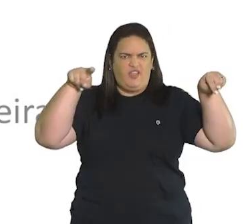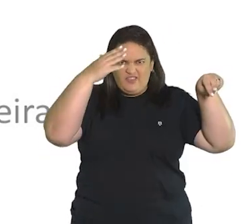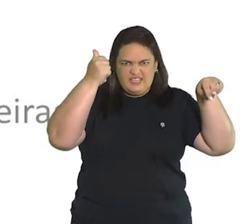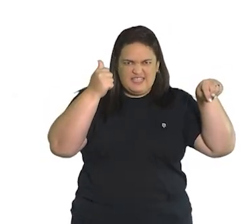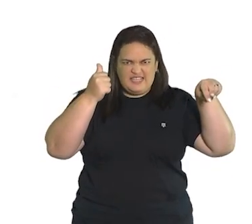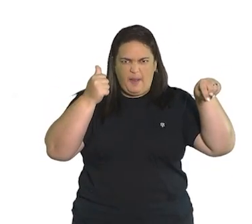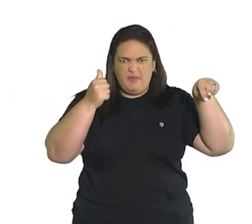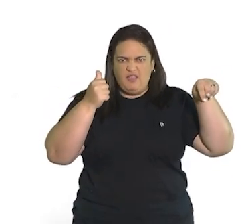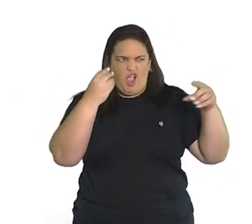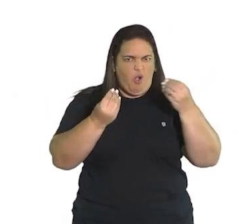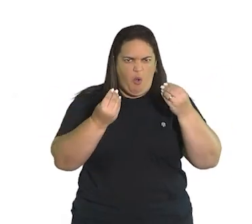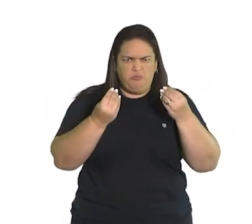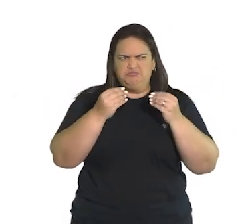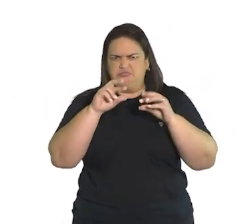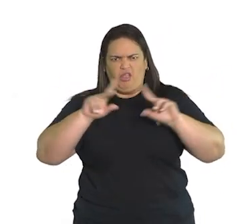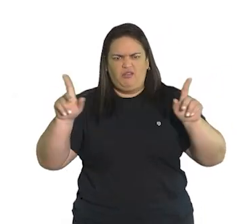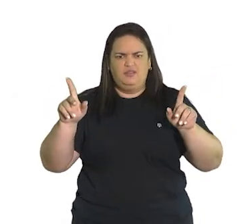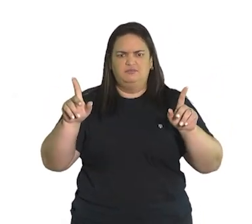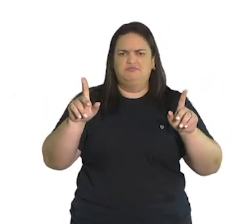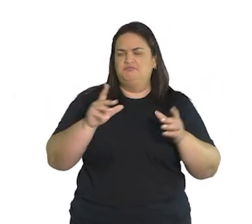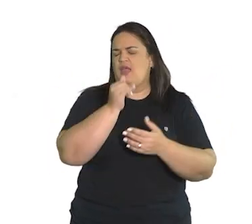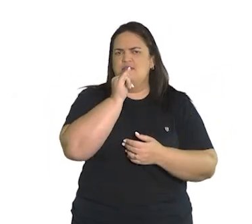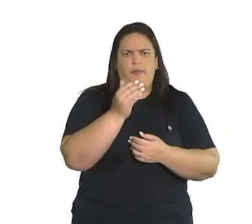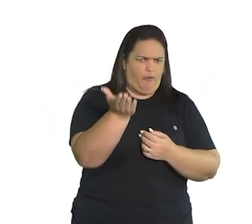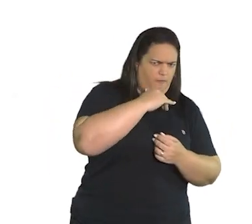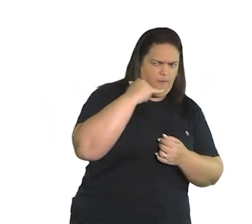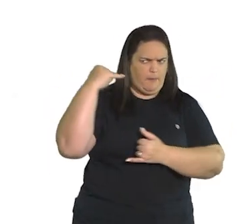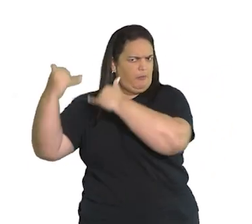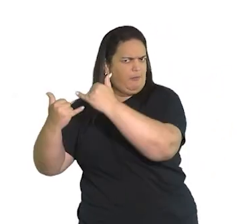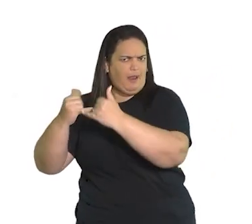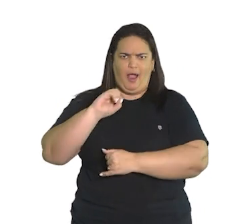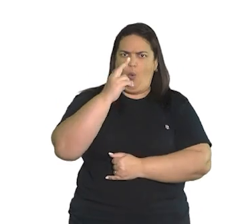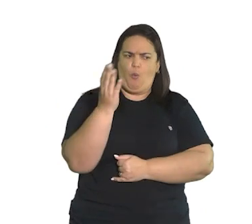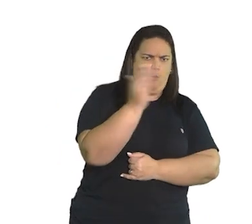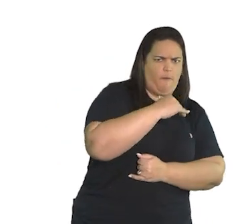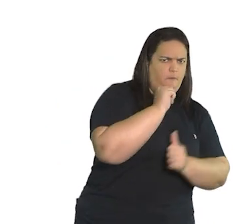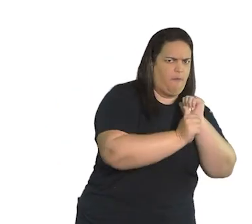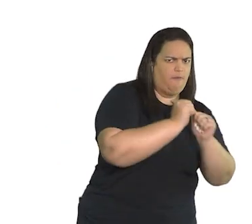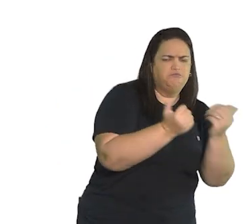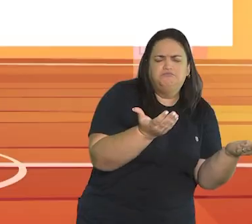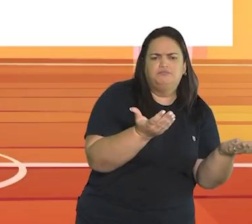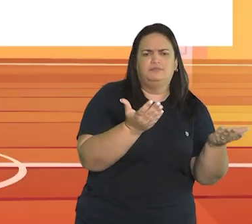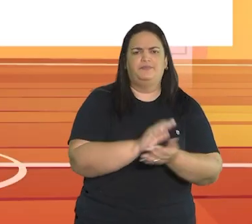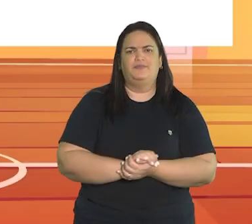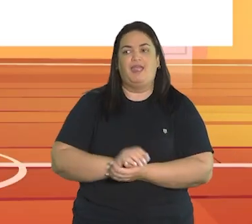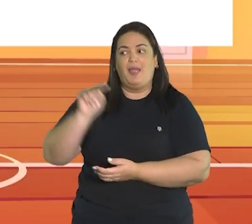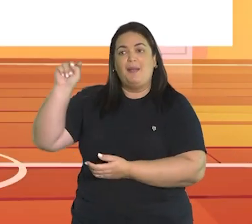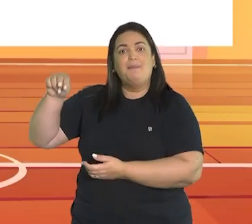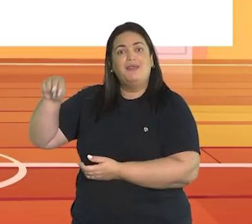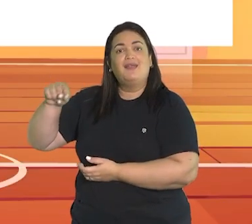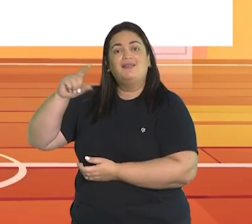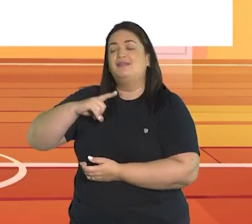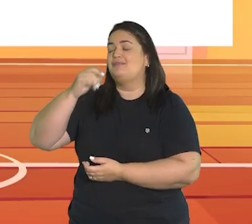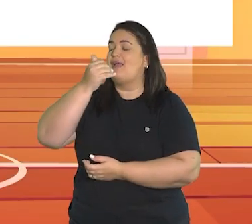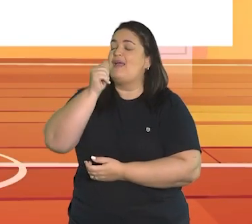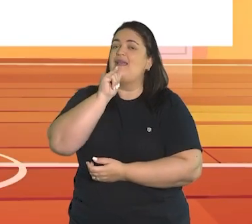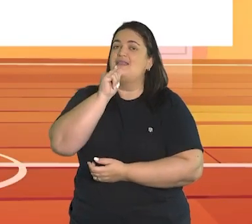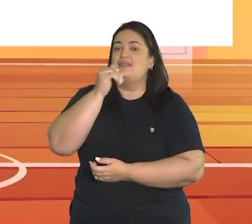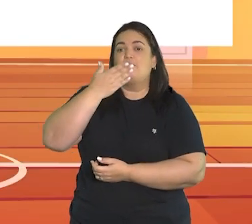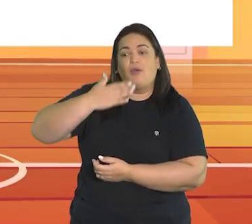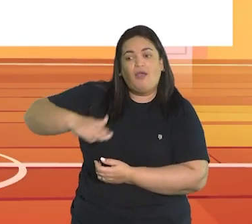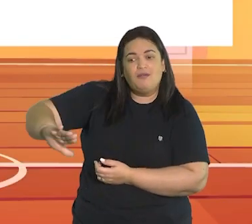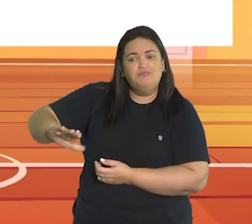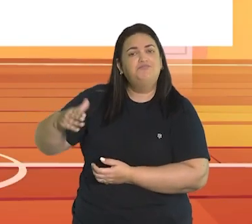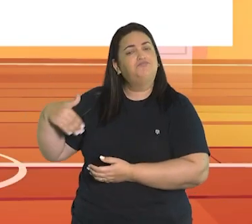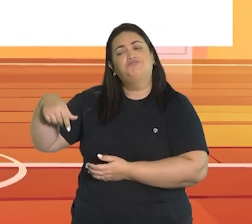Saberia vocês diferenciar as perguntas? Vamos brincar ou vamos jogar? Jogo e Brincadeira. Brincadeira é a